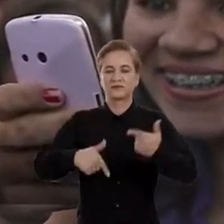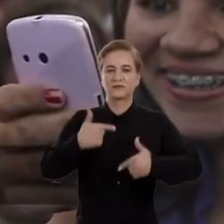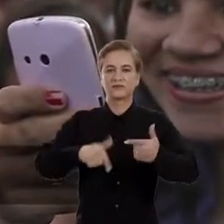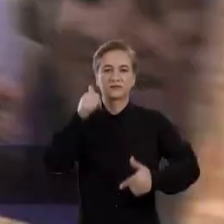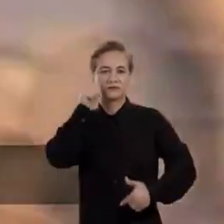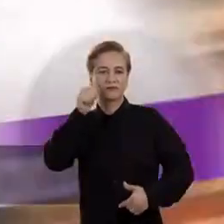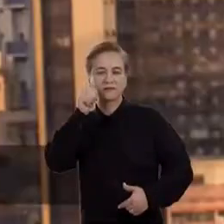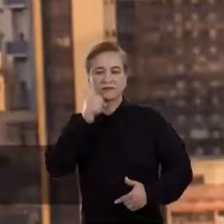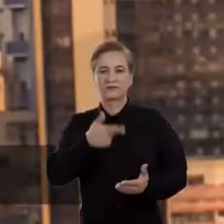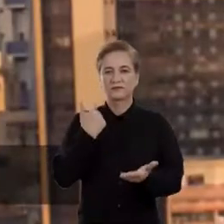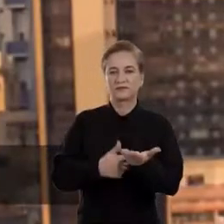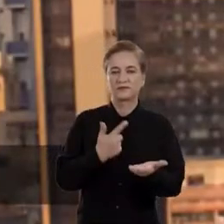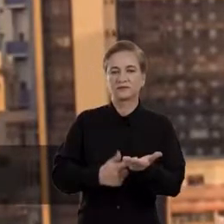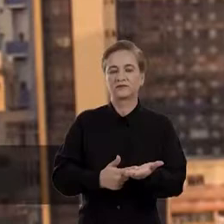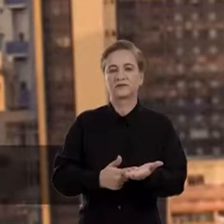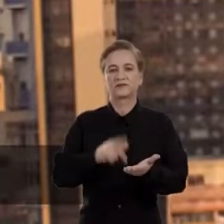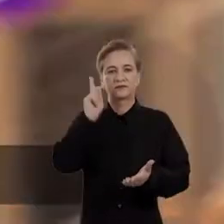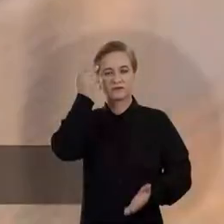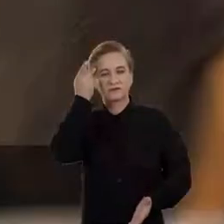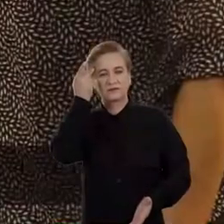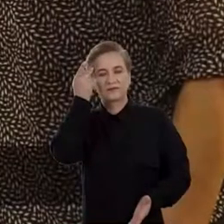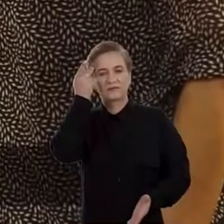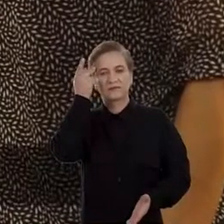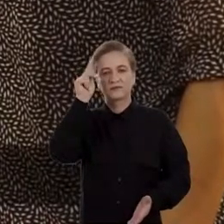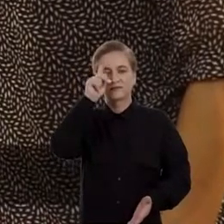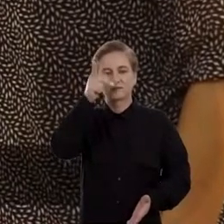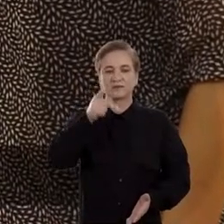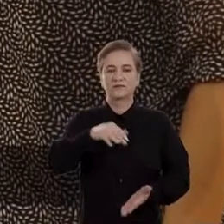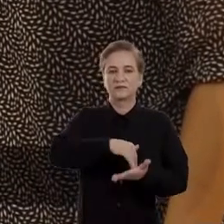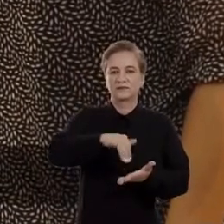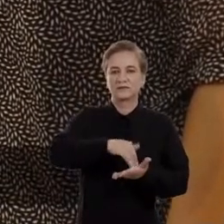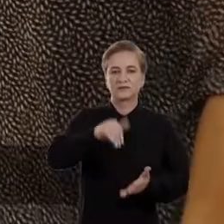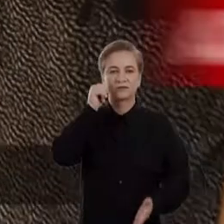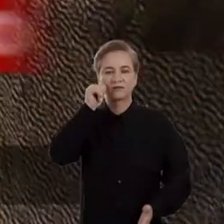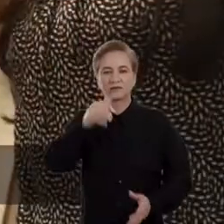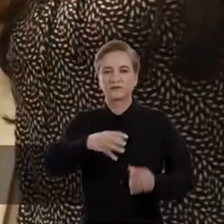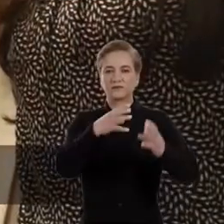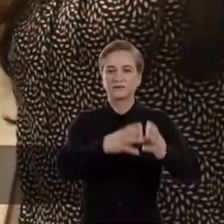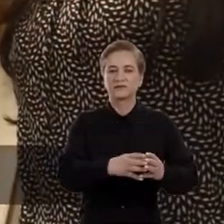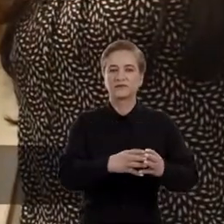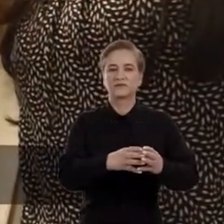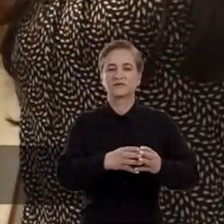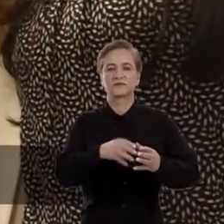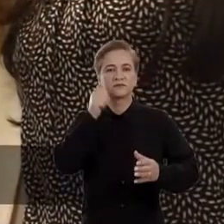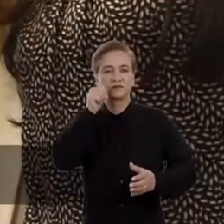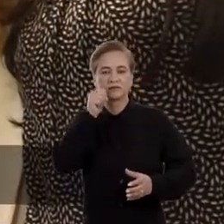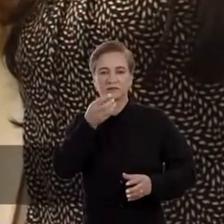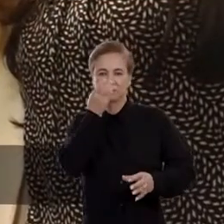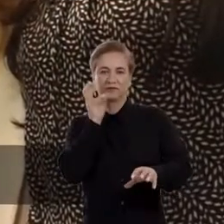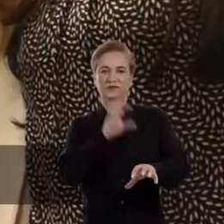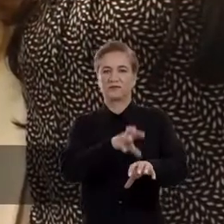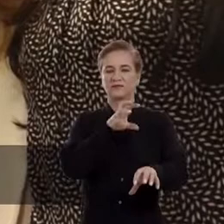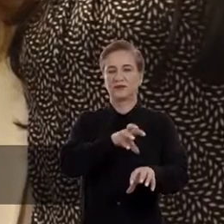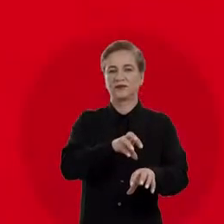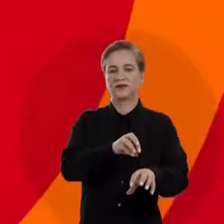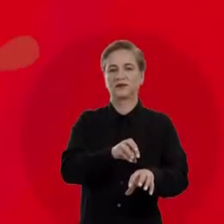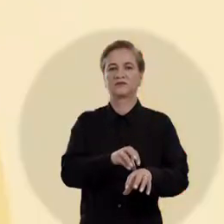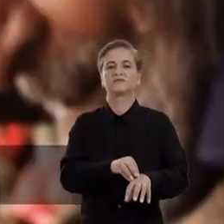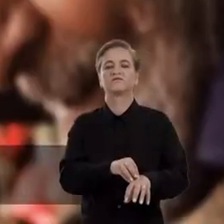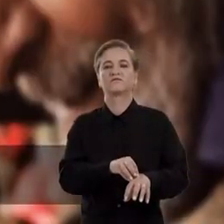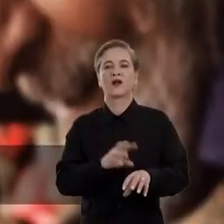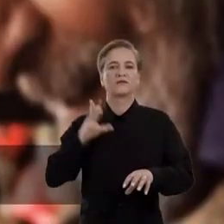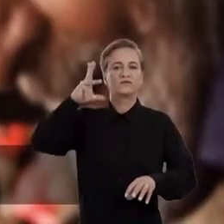para as Mulheres. O compromisso do Humberto é criar a Secretaria da Mulher e Centro de Atendimento à Mulher Vítima de Violência.